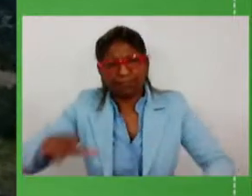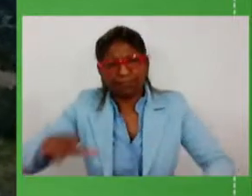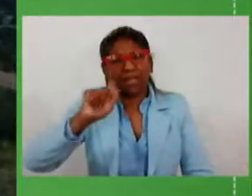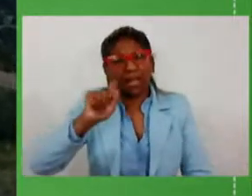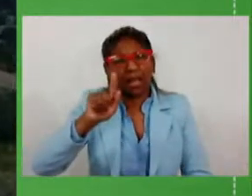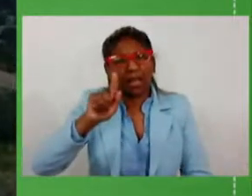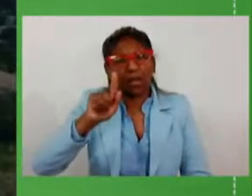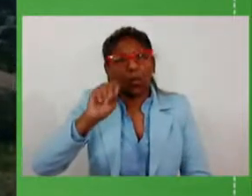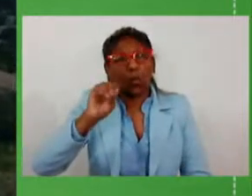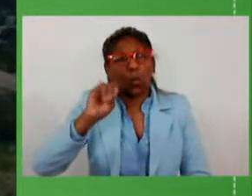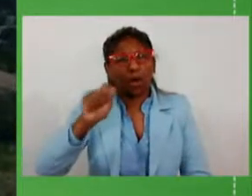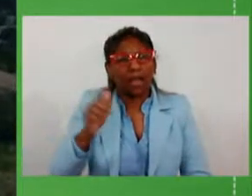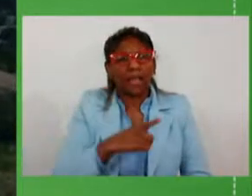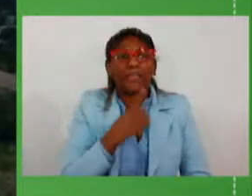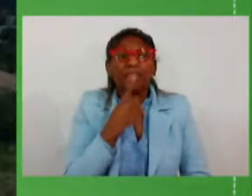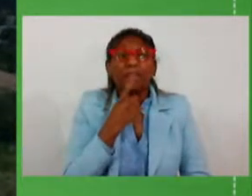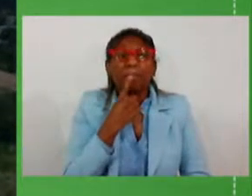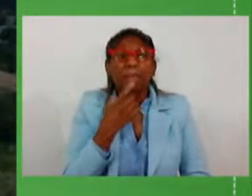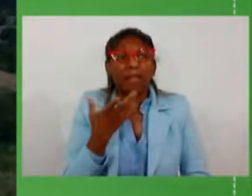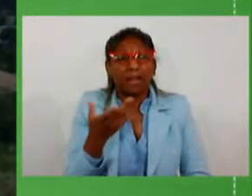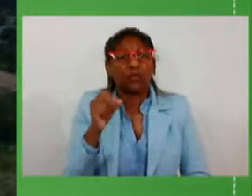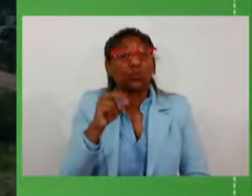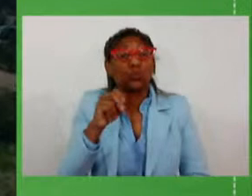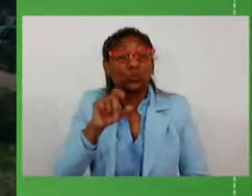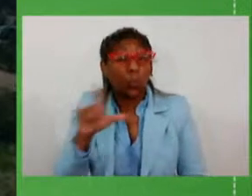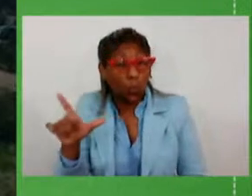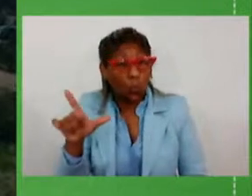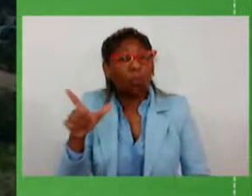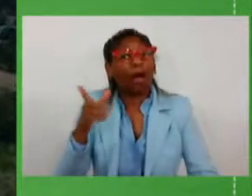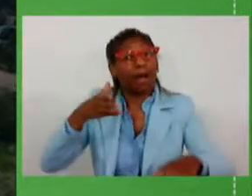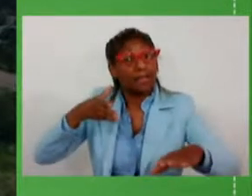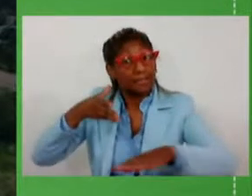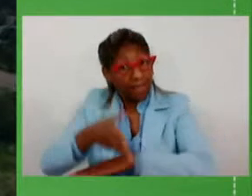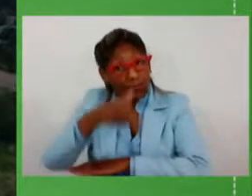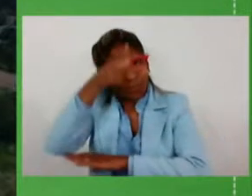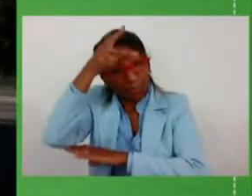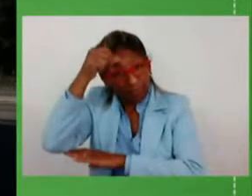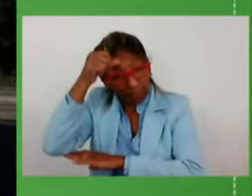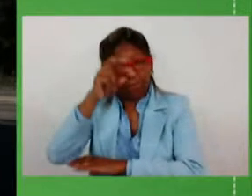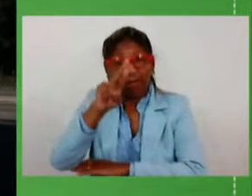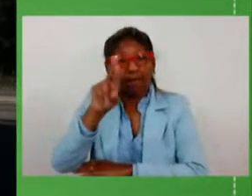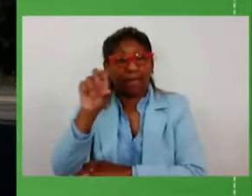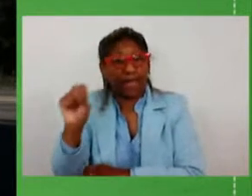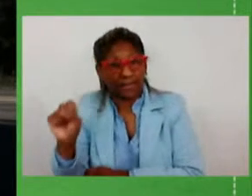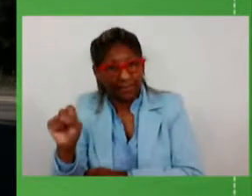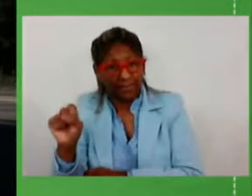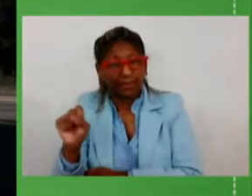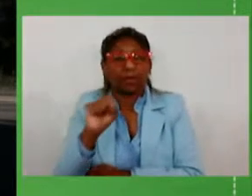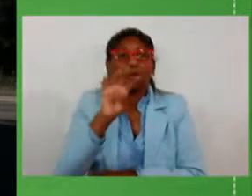,6 milhões de reais para a conclusão do acesso municipal na ERS 400.